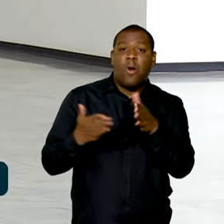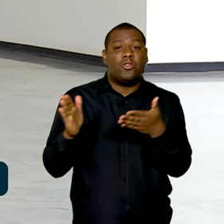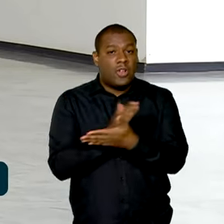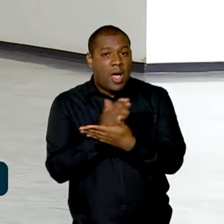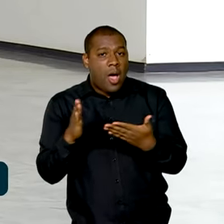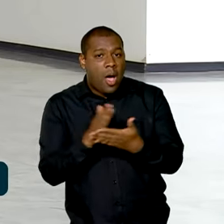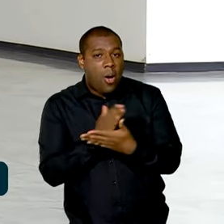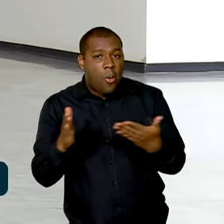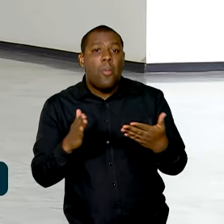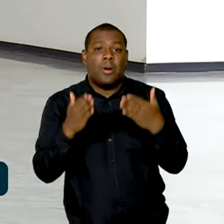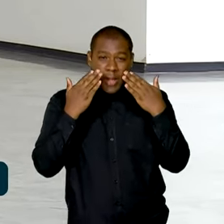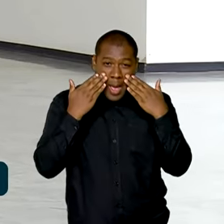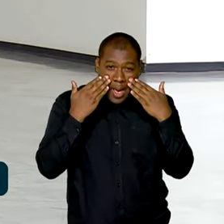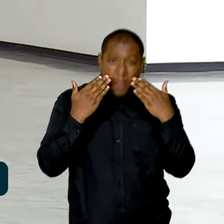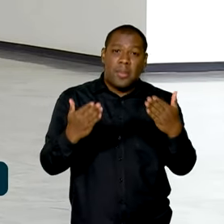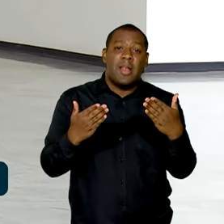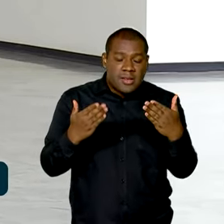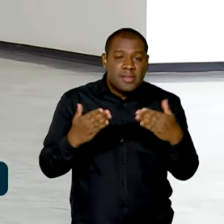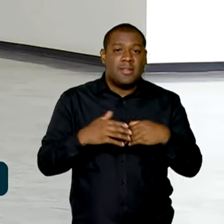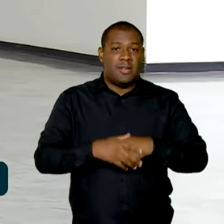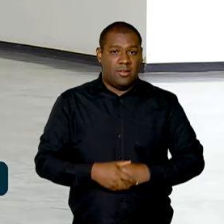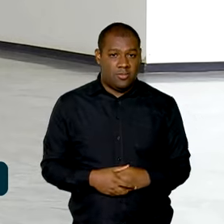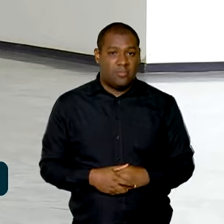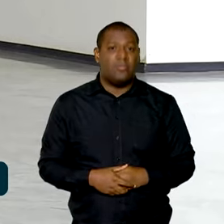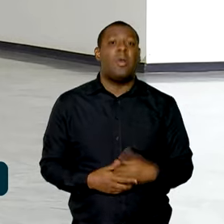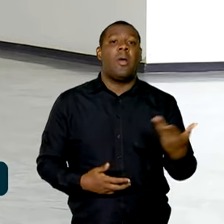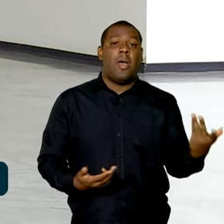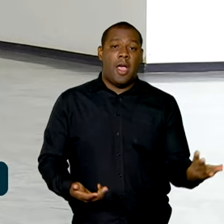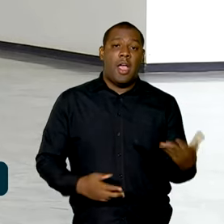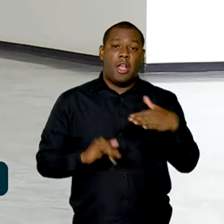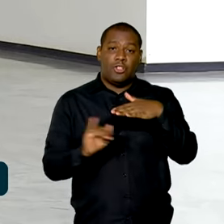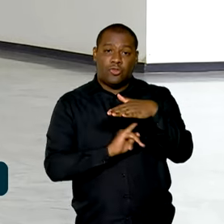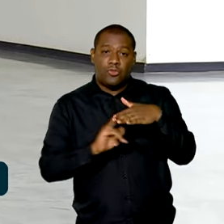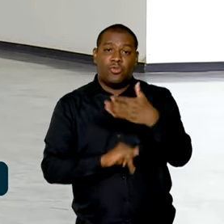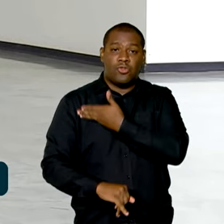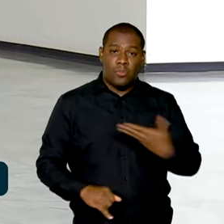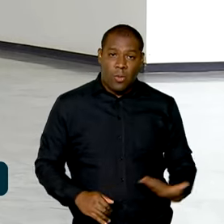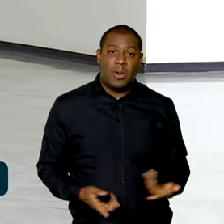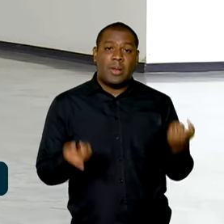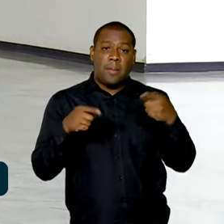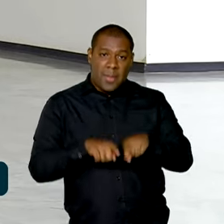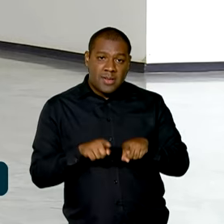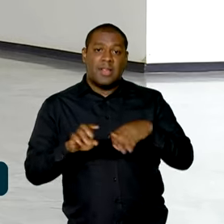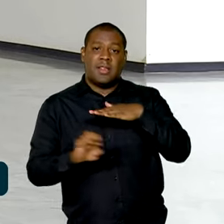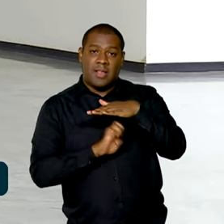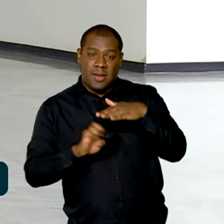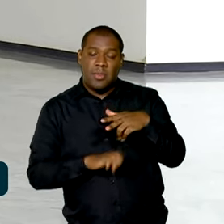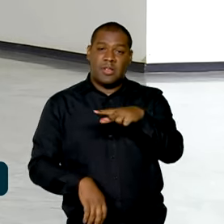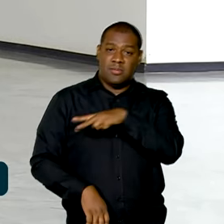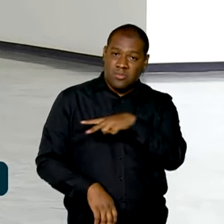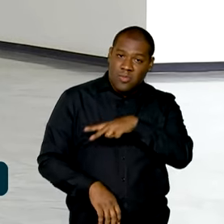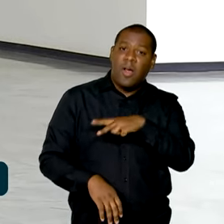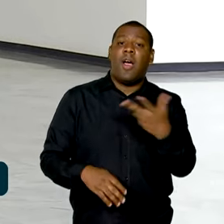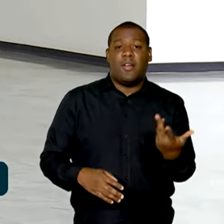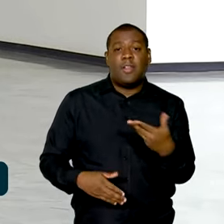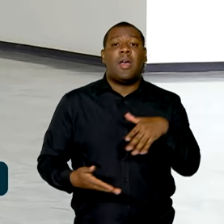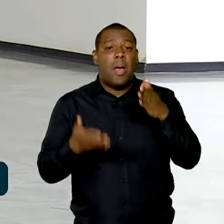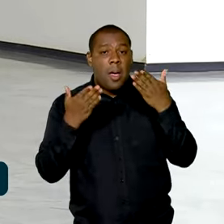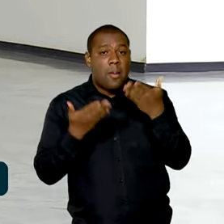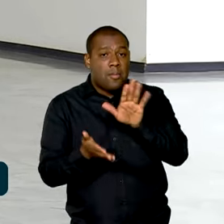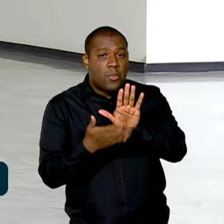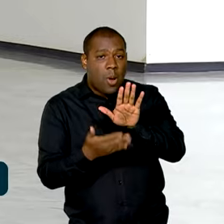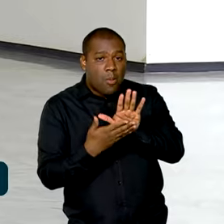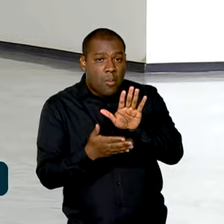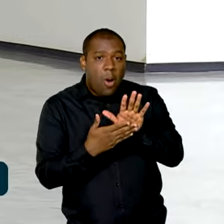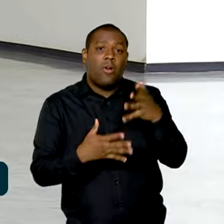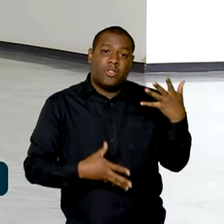operadas pelos municípios por meio de parcerias público-privadas, poderão ser incorporadas no programa. O governo também estuda